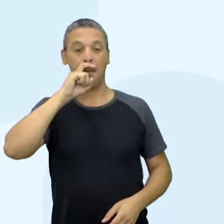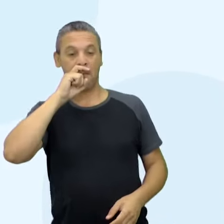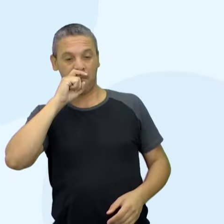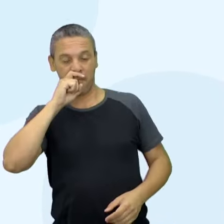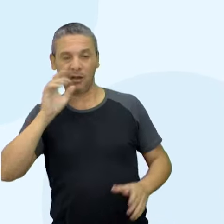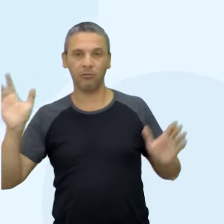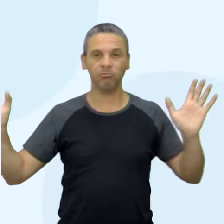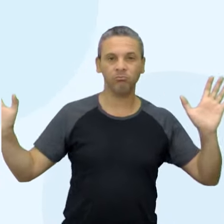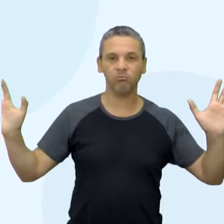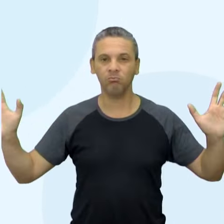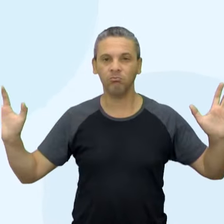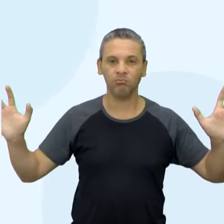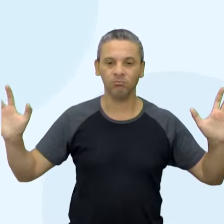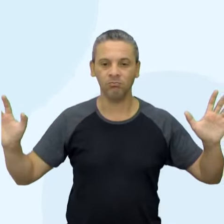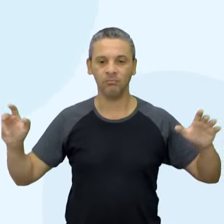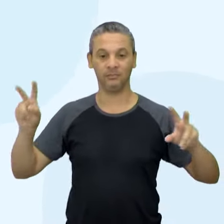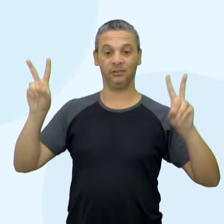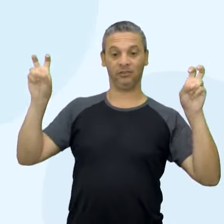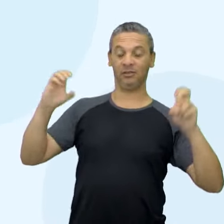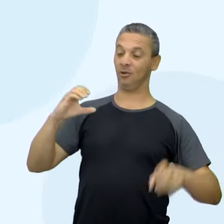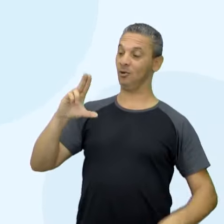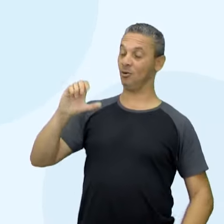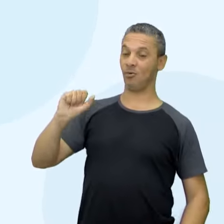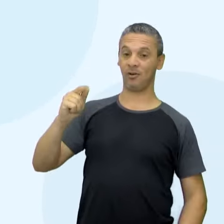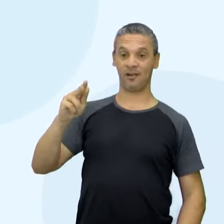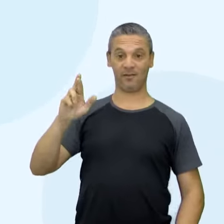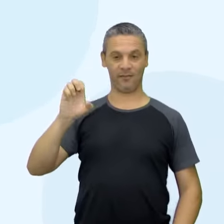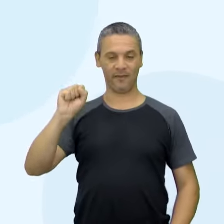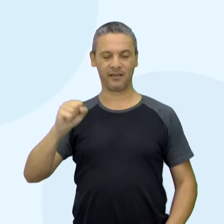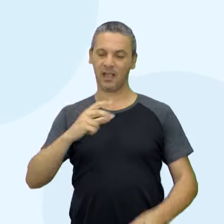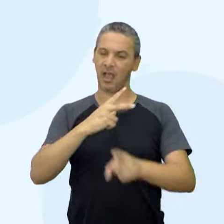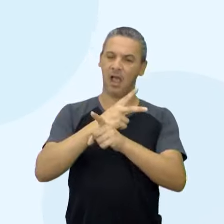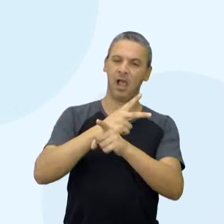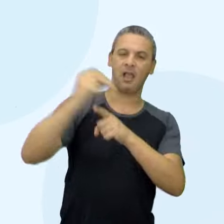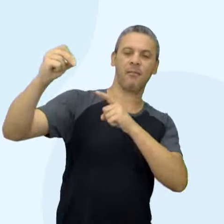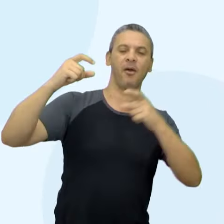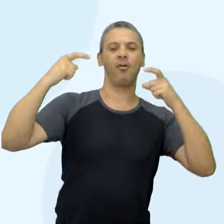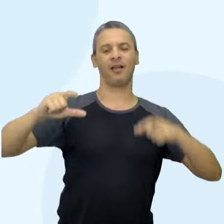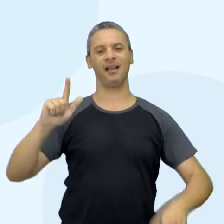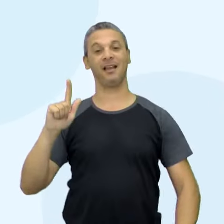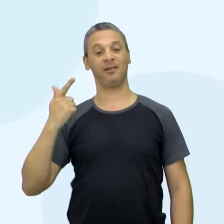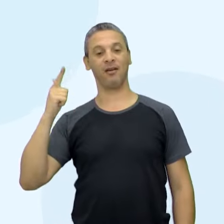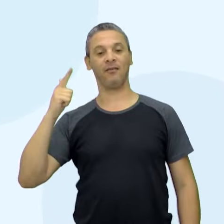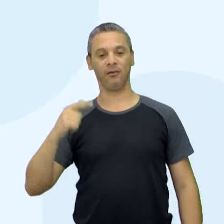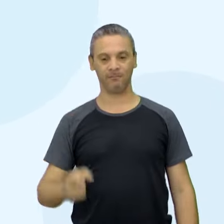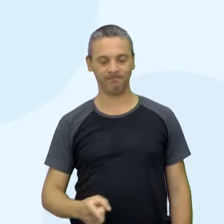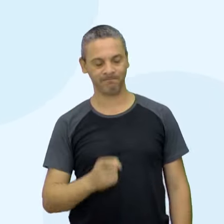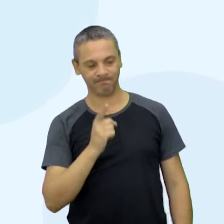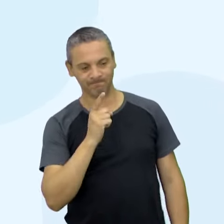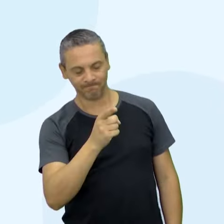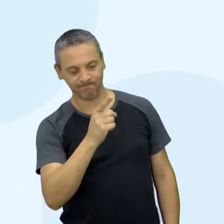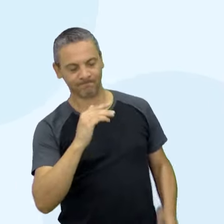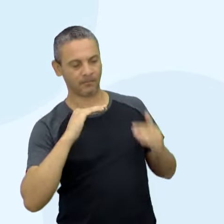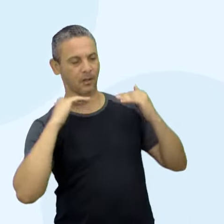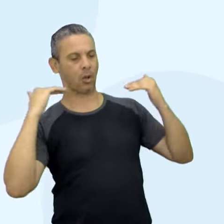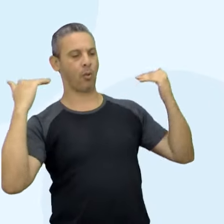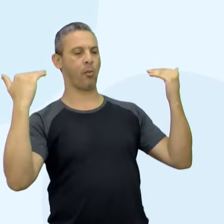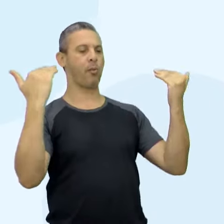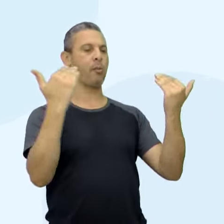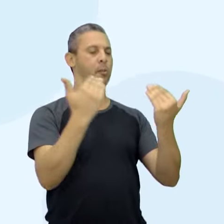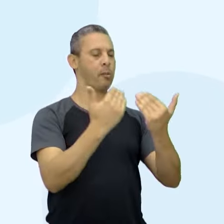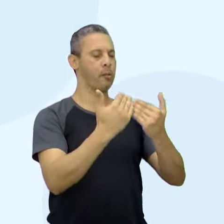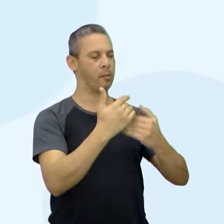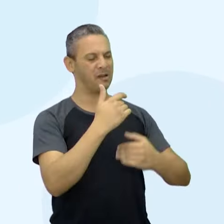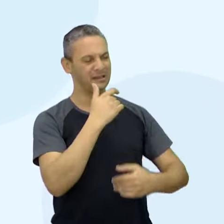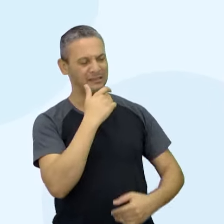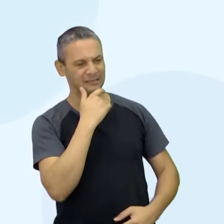famosíssimo time, Cuca Fresca, ultracampeão da Várzea de Guarulhos. Ali, naquele estádio, tudo tão